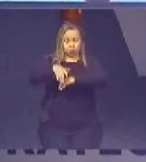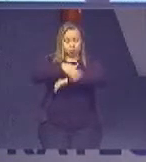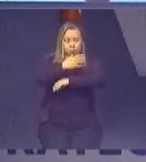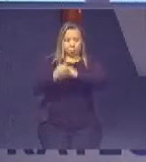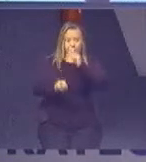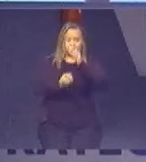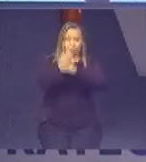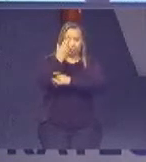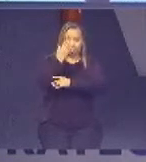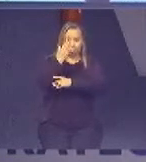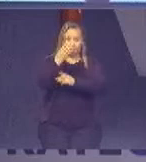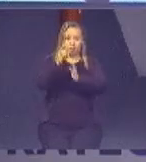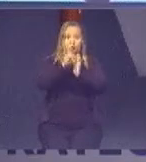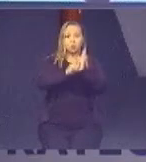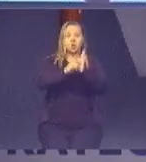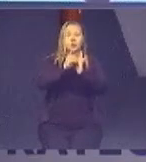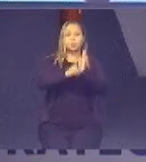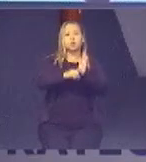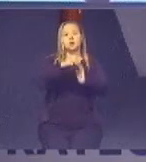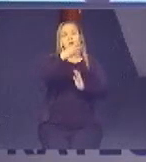decreto 39 de 2003